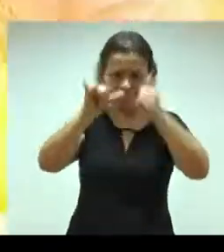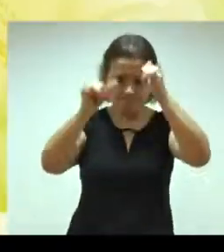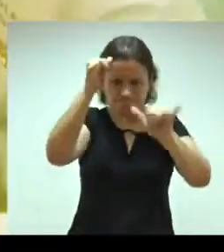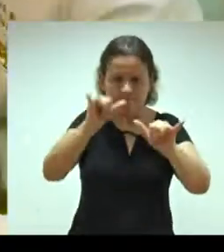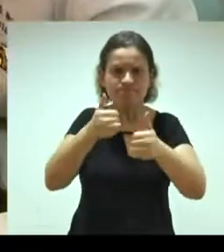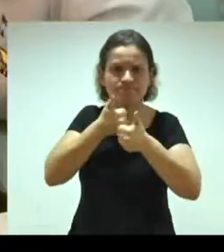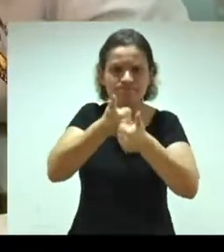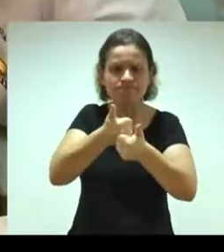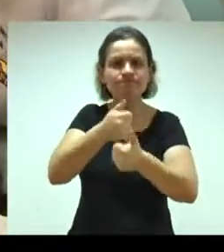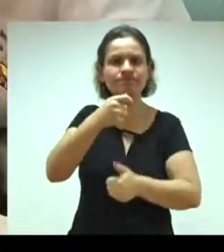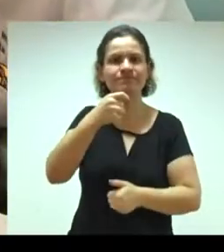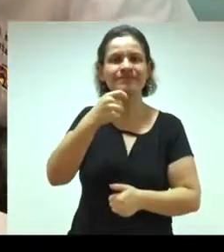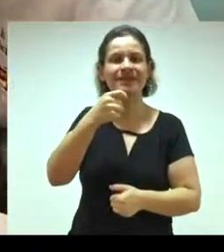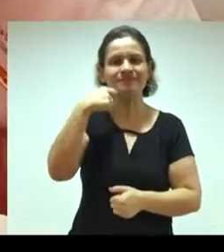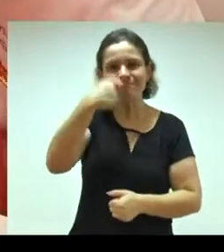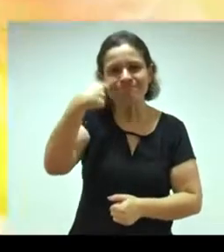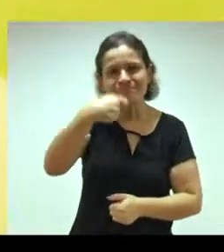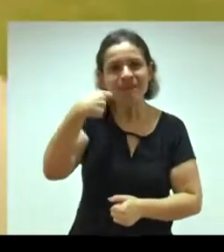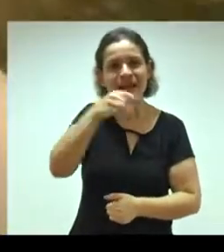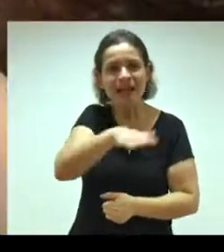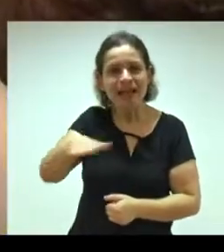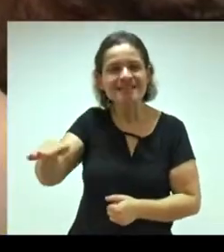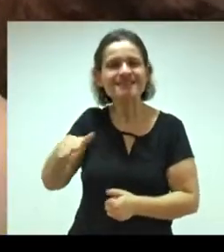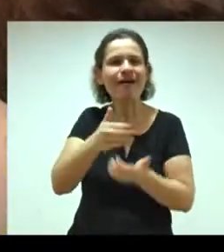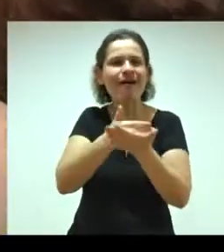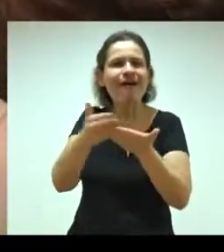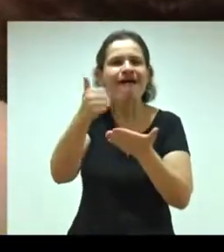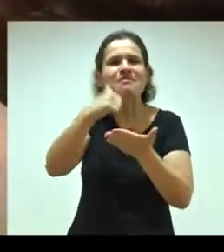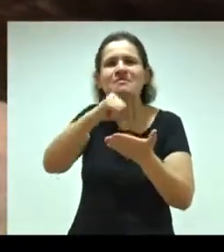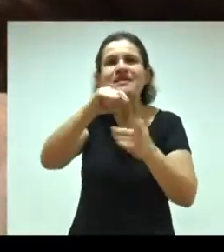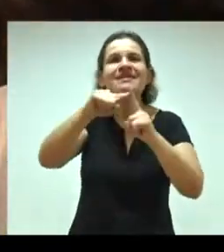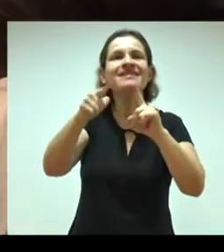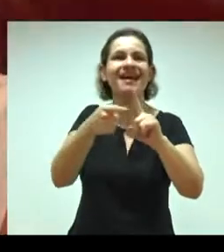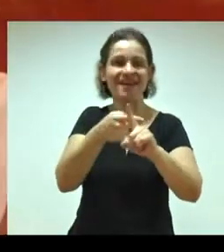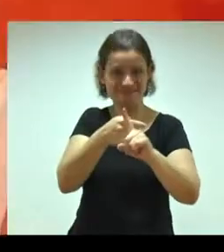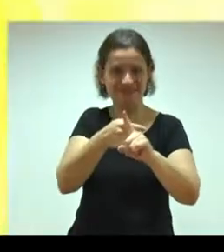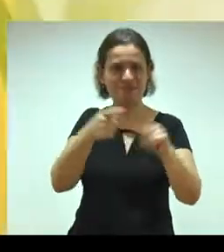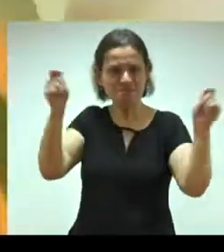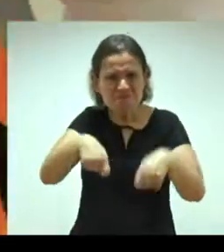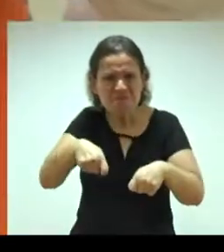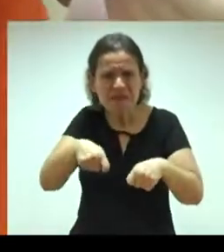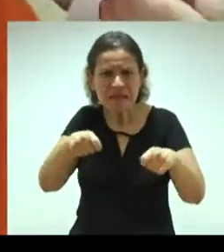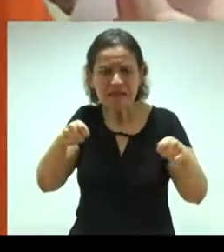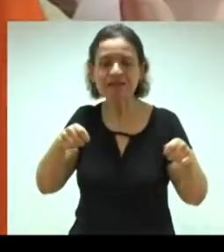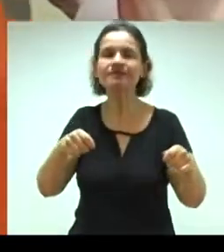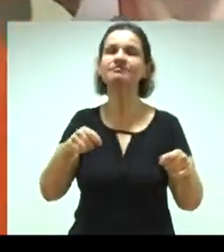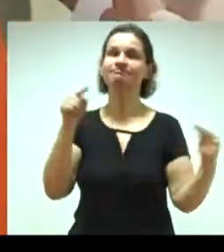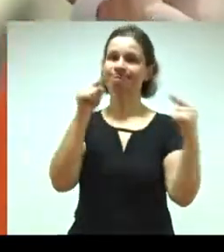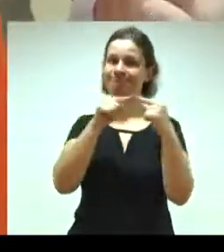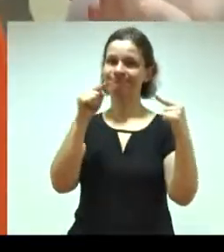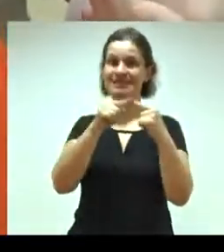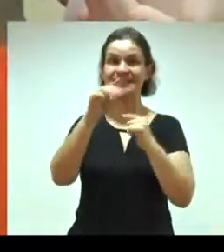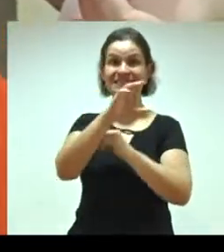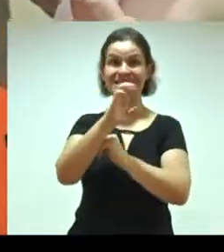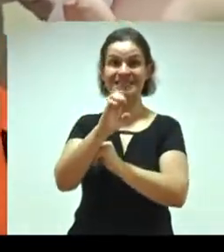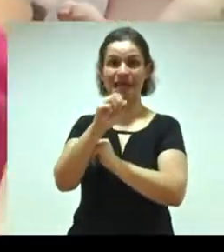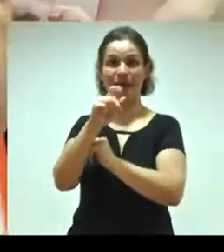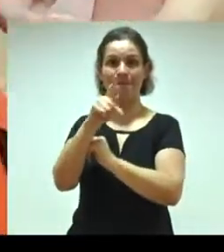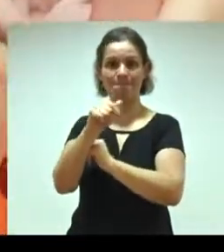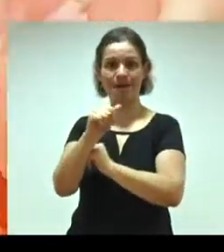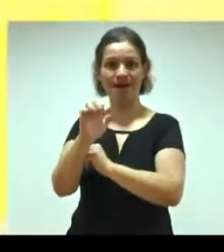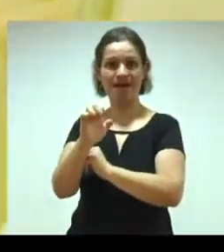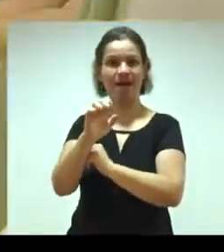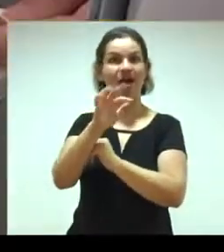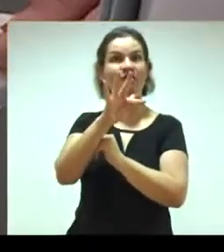acompanhamento odontológico à criança desde a gestação. É possível? De acordo com o CEPAI da FOP,